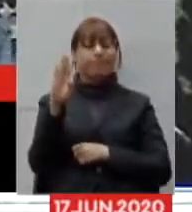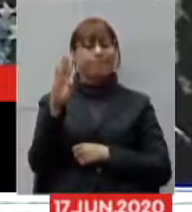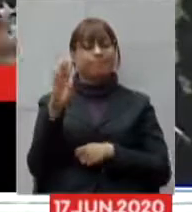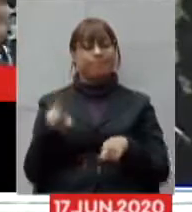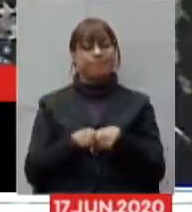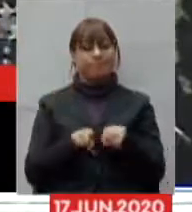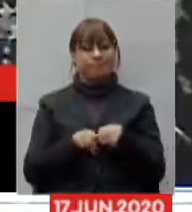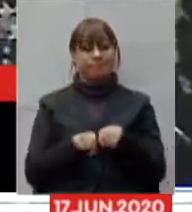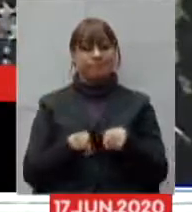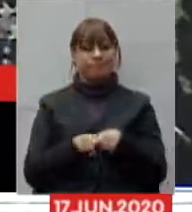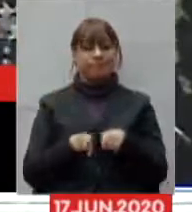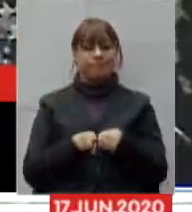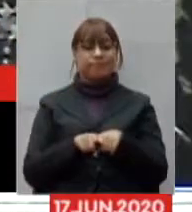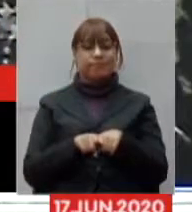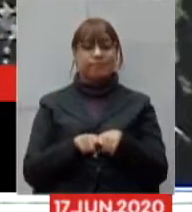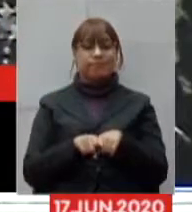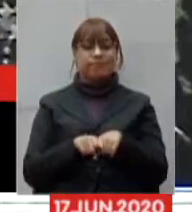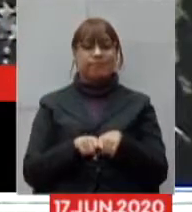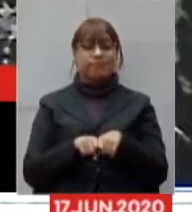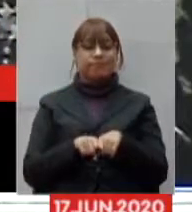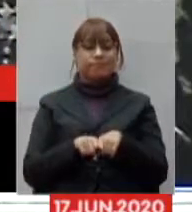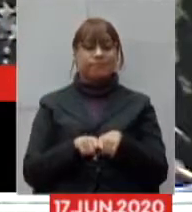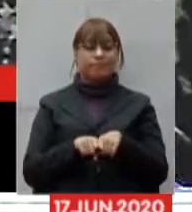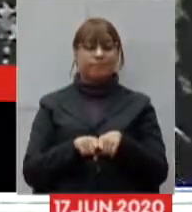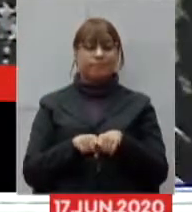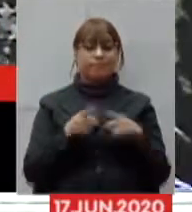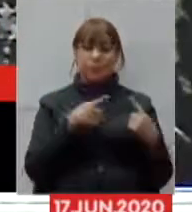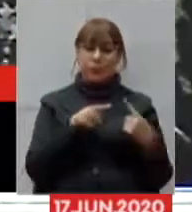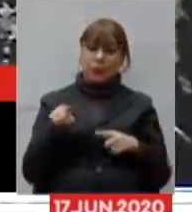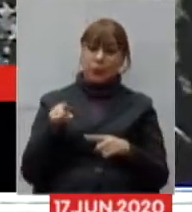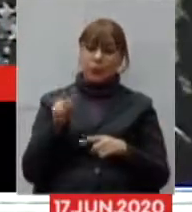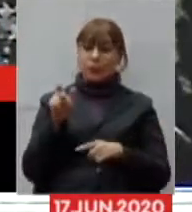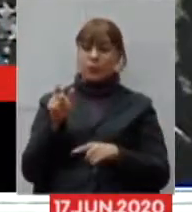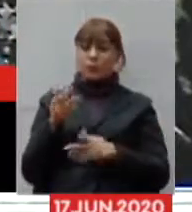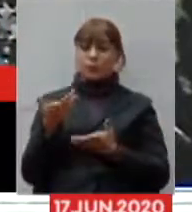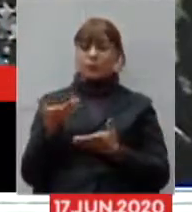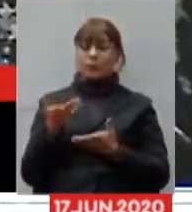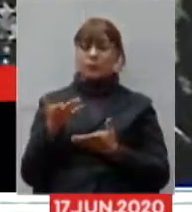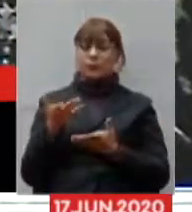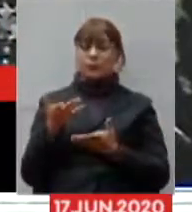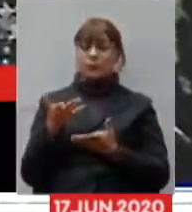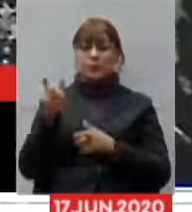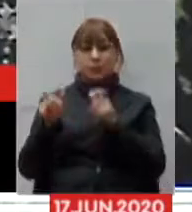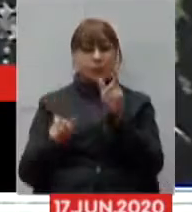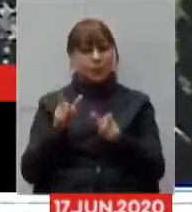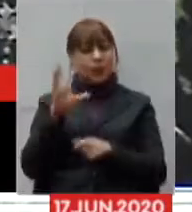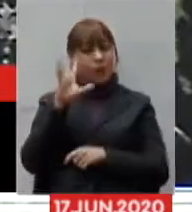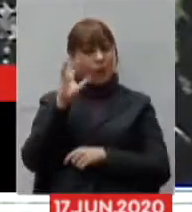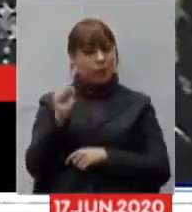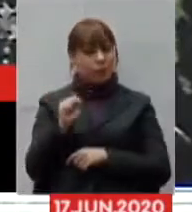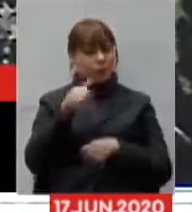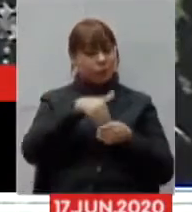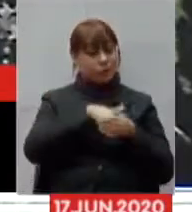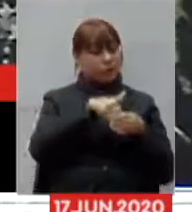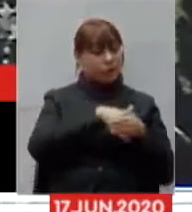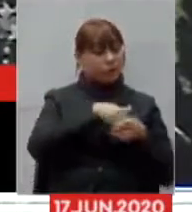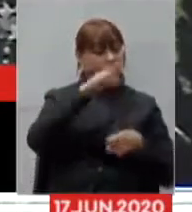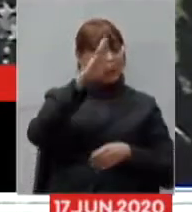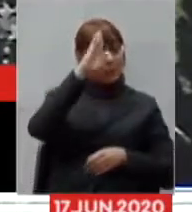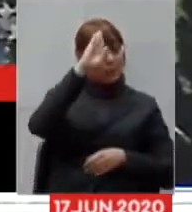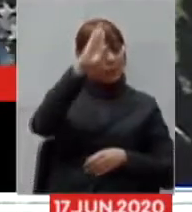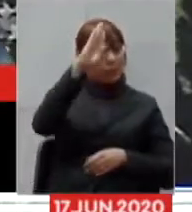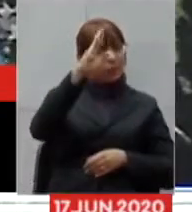ao enfrentar aqueles que acham que uma eleição vale mais do que a vida de muitos e muitos